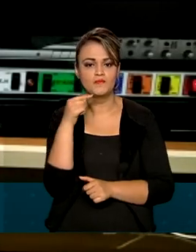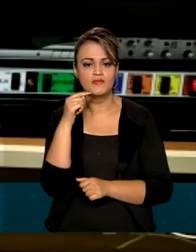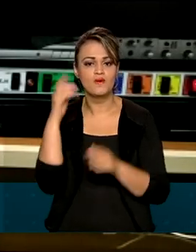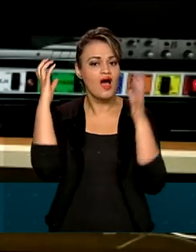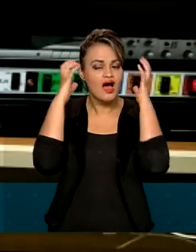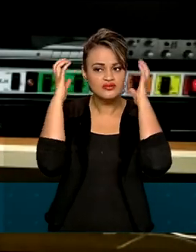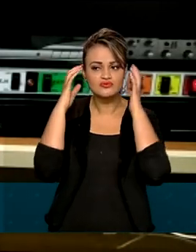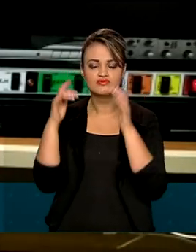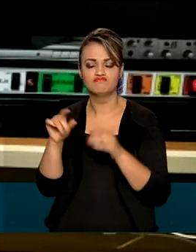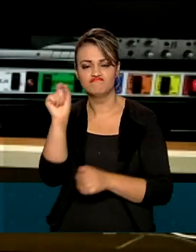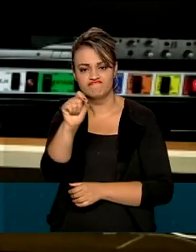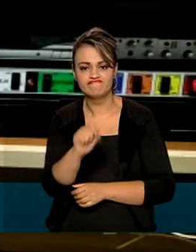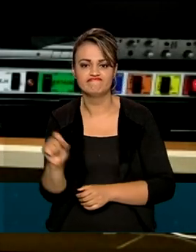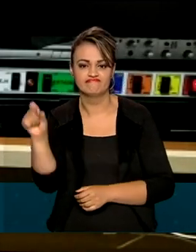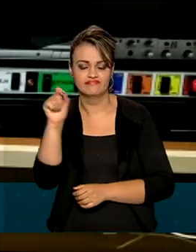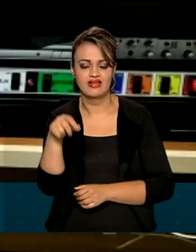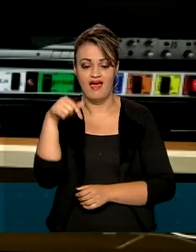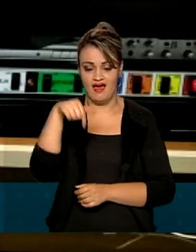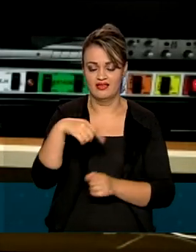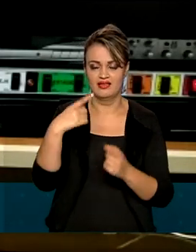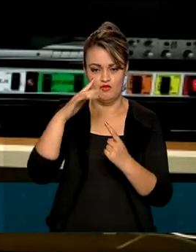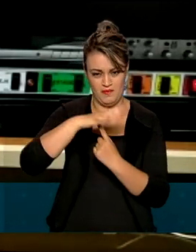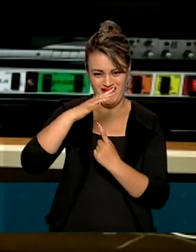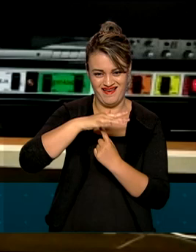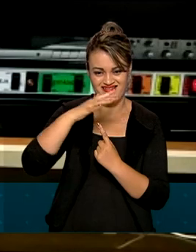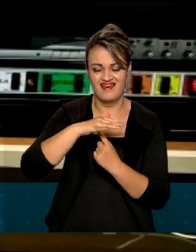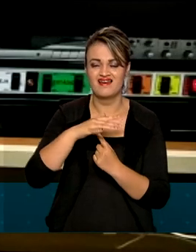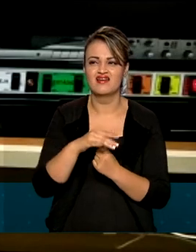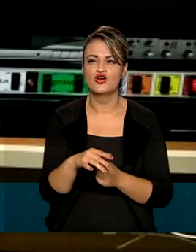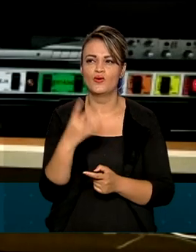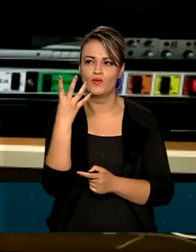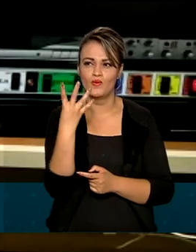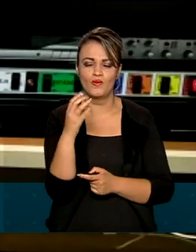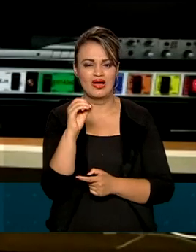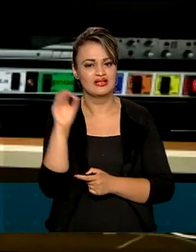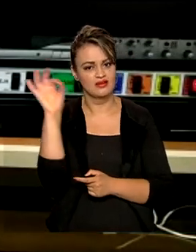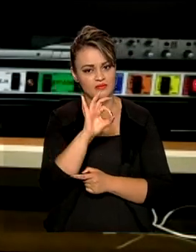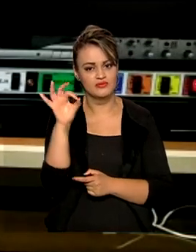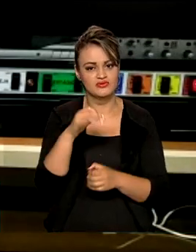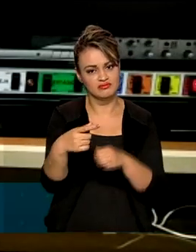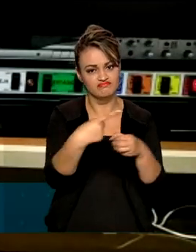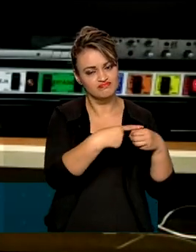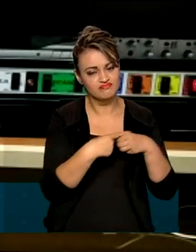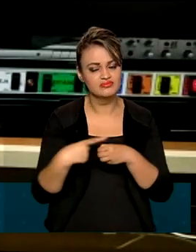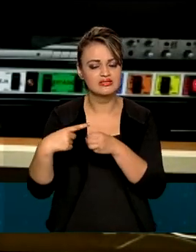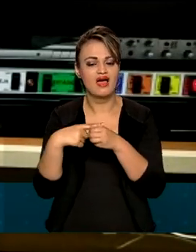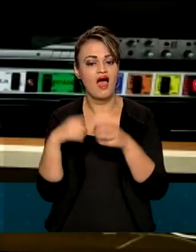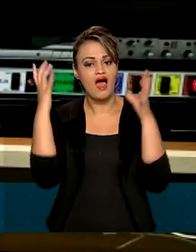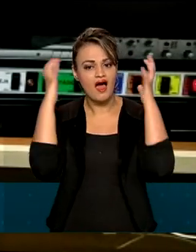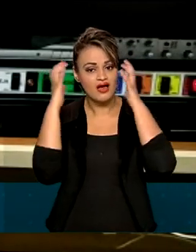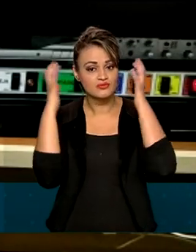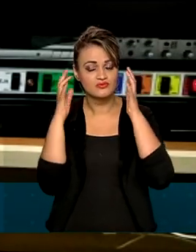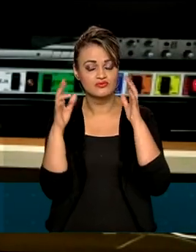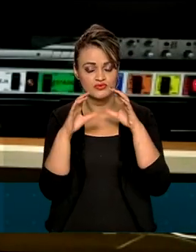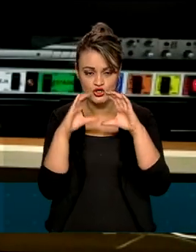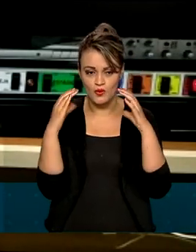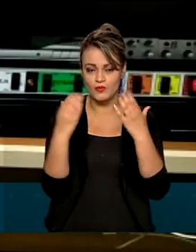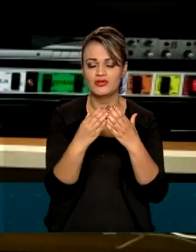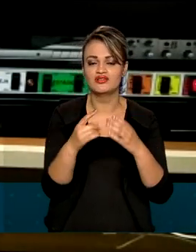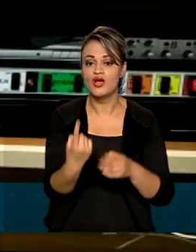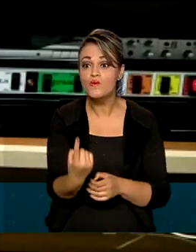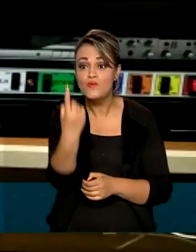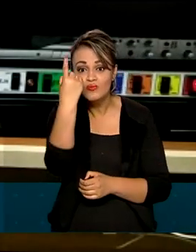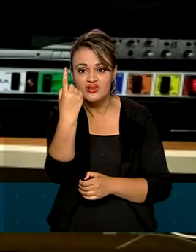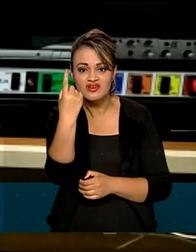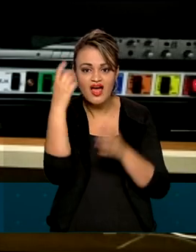comunitárias outorgadas. Aqui no Paraná, por exemplo, em mais de 40% dos municípios, as rádios comunitárias são a